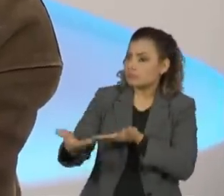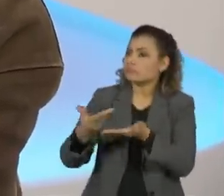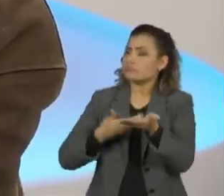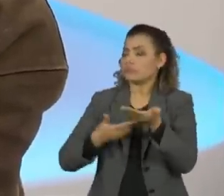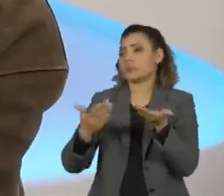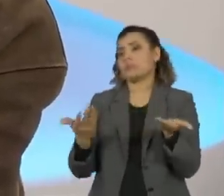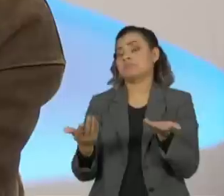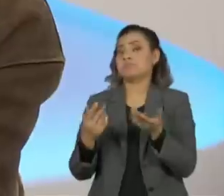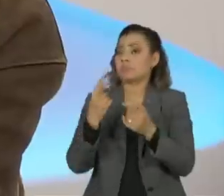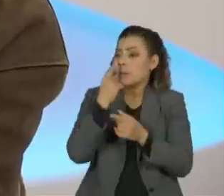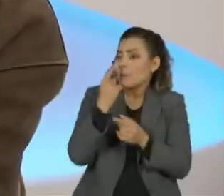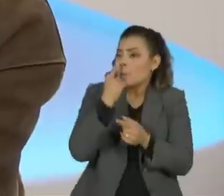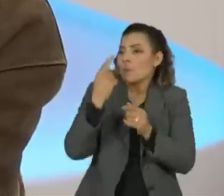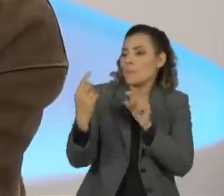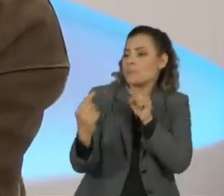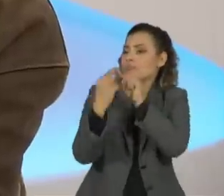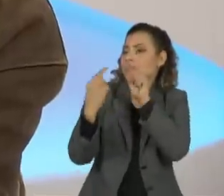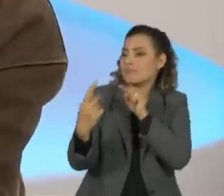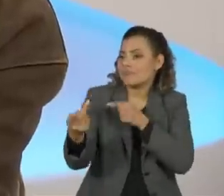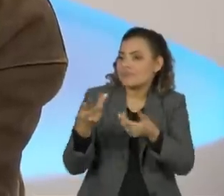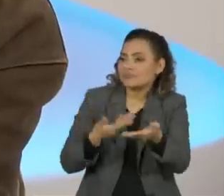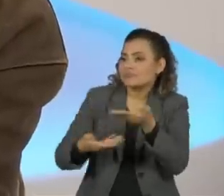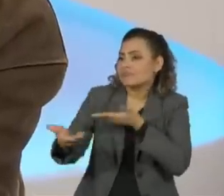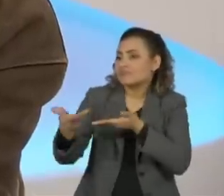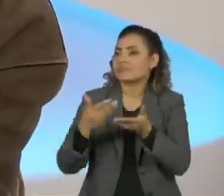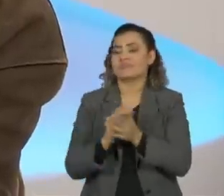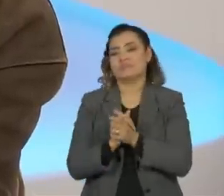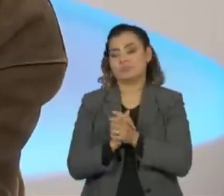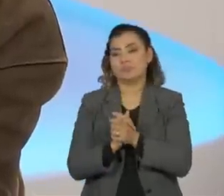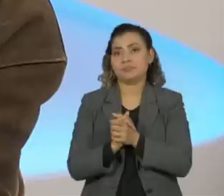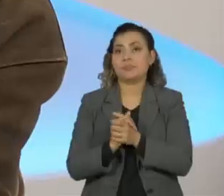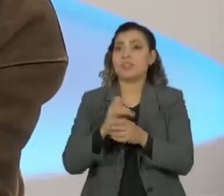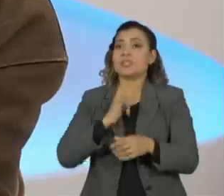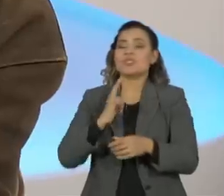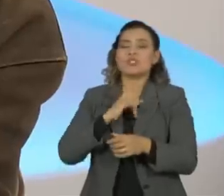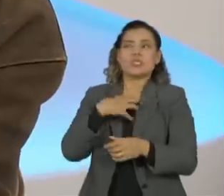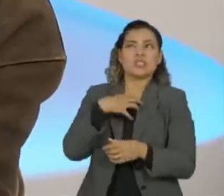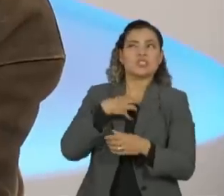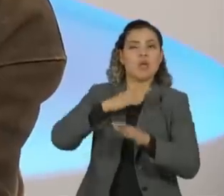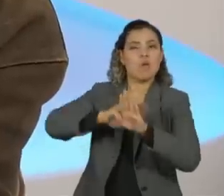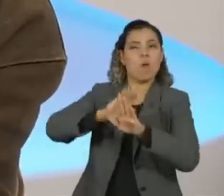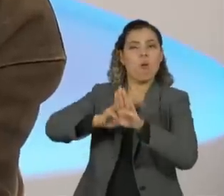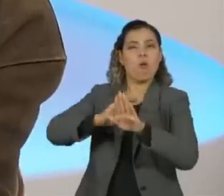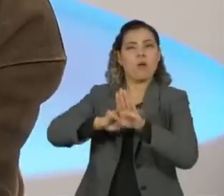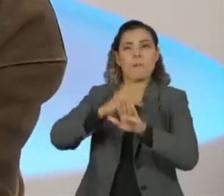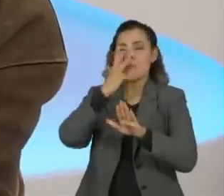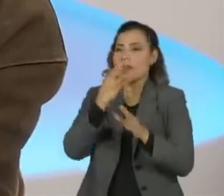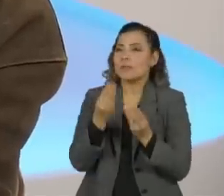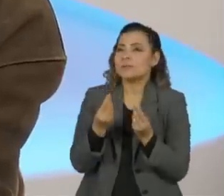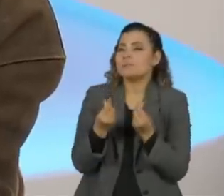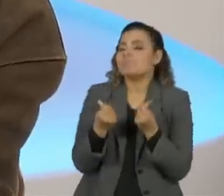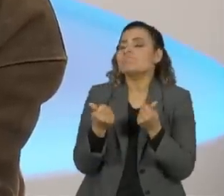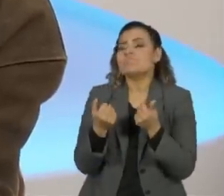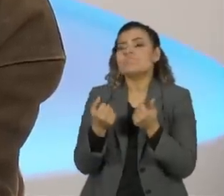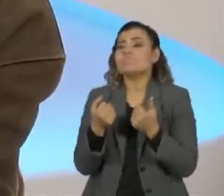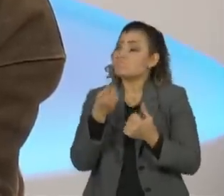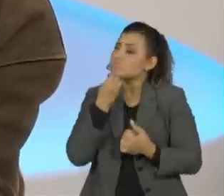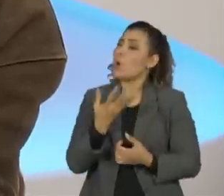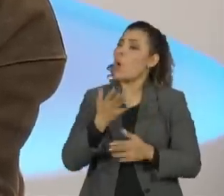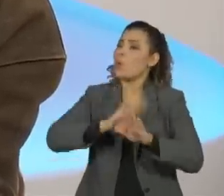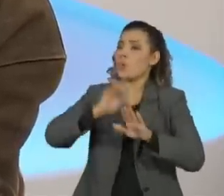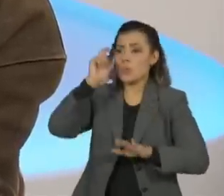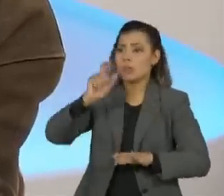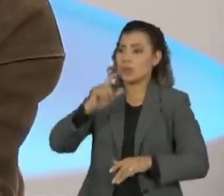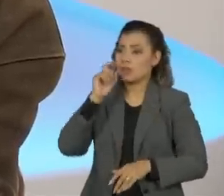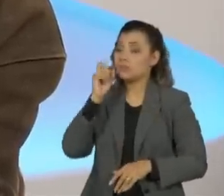minha imagem, semelhança e exalava a doçura, exalava um olhar benévolo, diga-se de passagem. E isso eu não estou